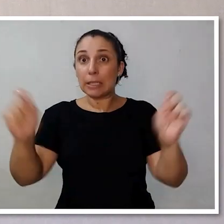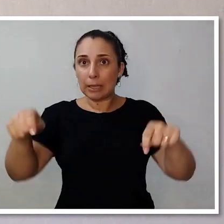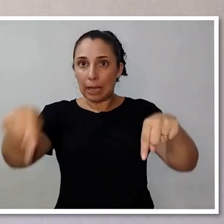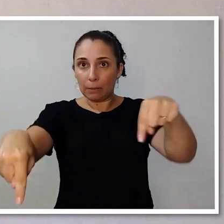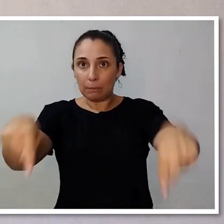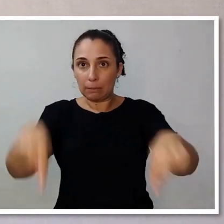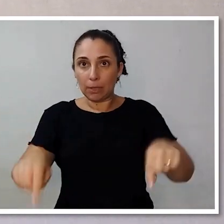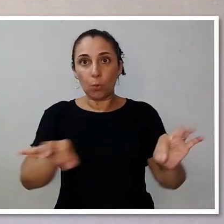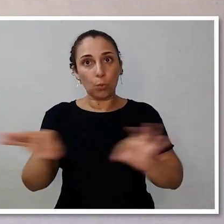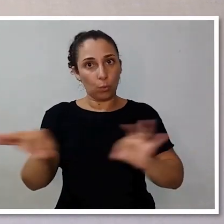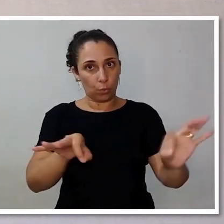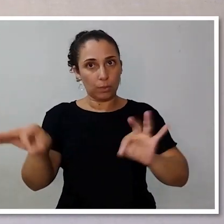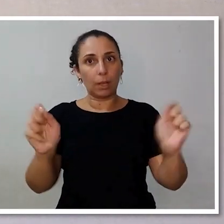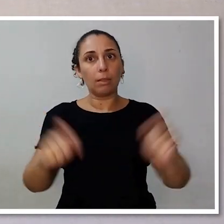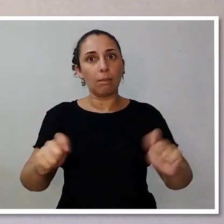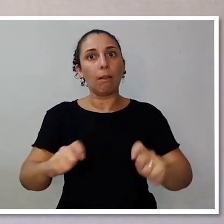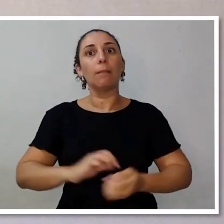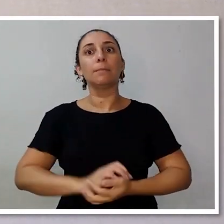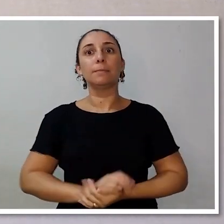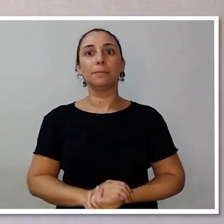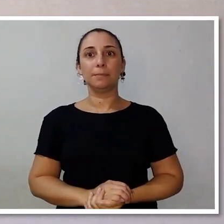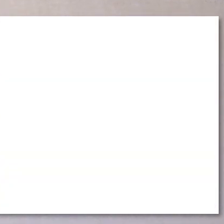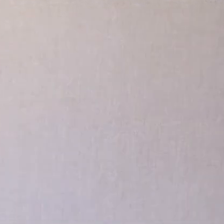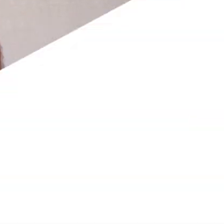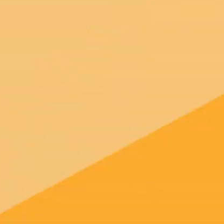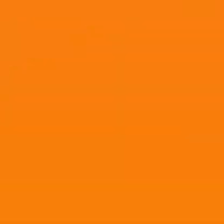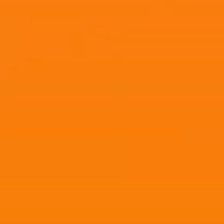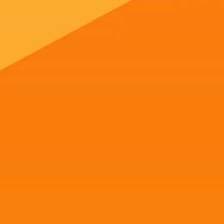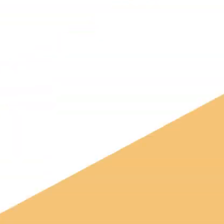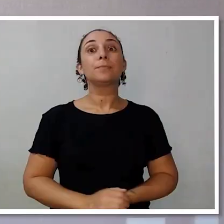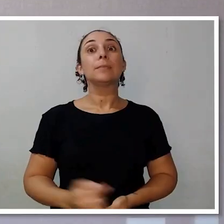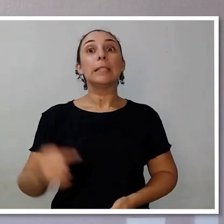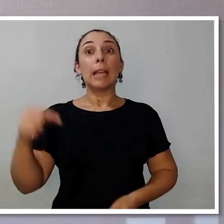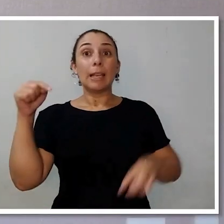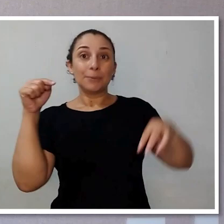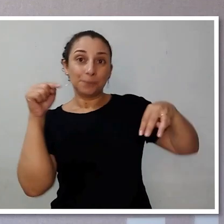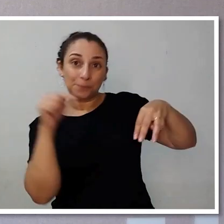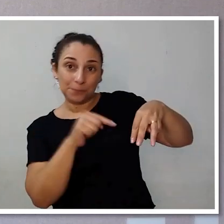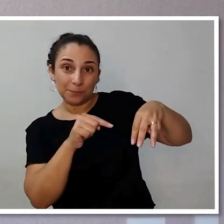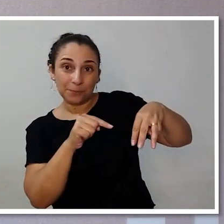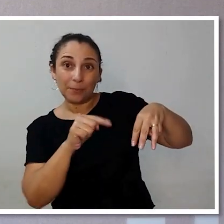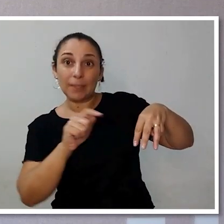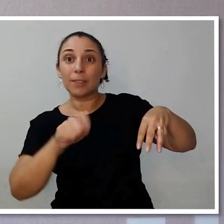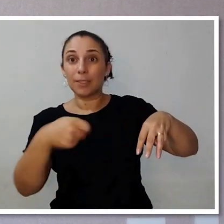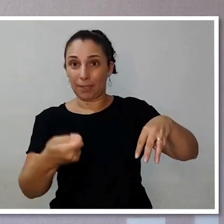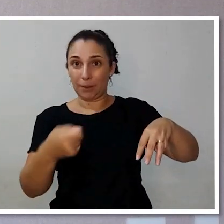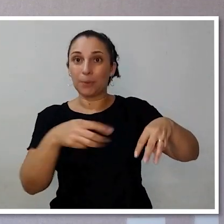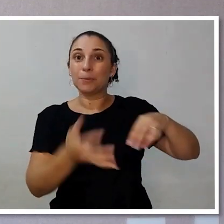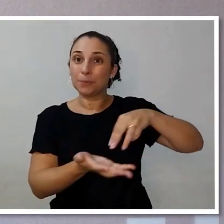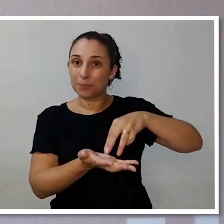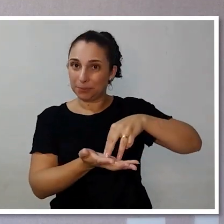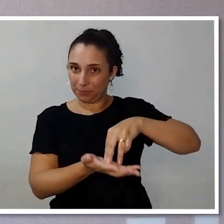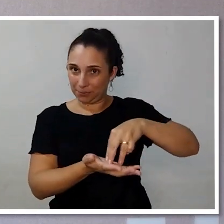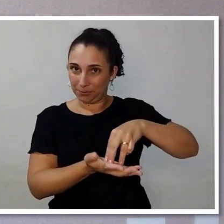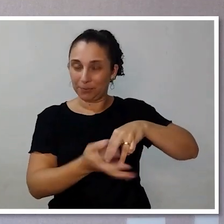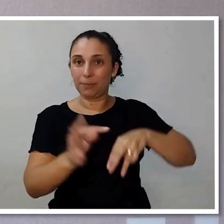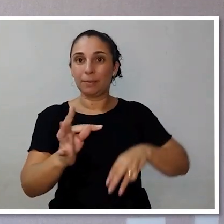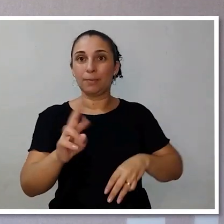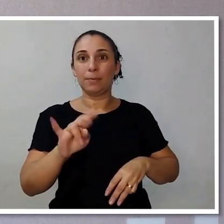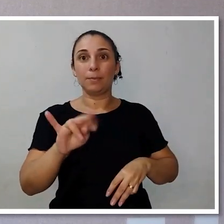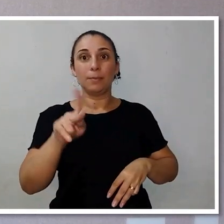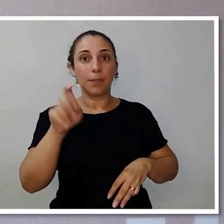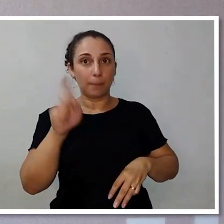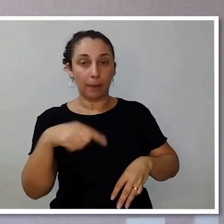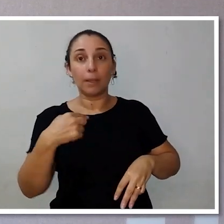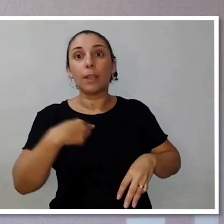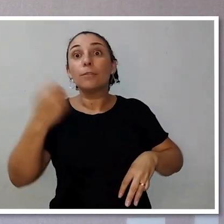ajuste de altura num dos pés. Mas vamos voltar ao tripé. Estou aqui com o tripé nas minhas mãos. E eu vou começar a explicar de